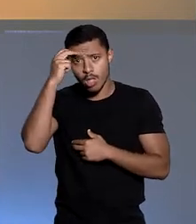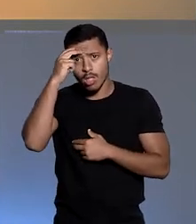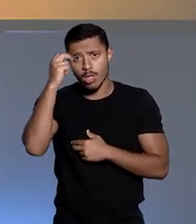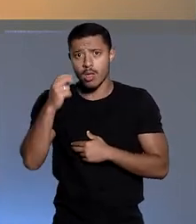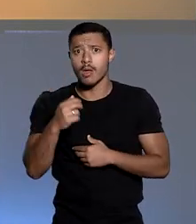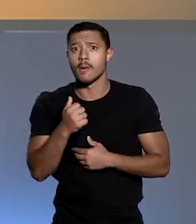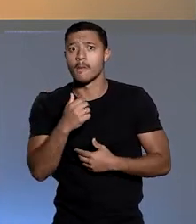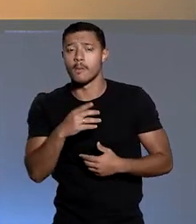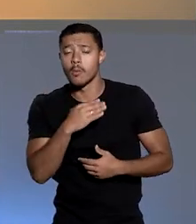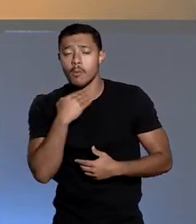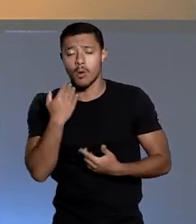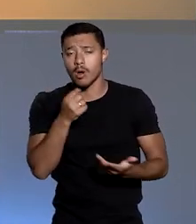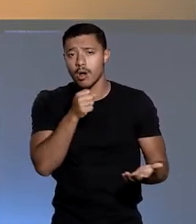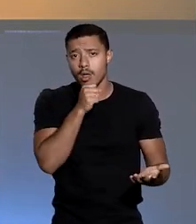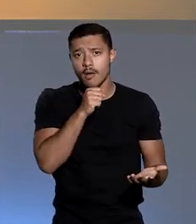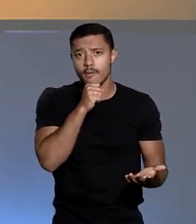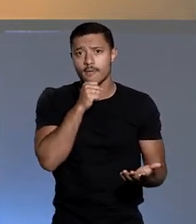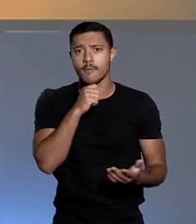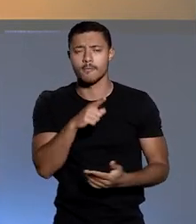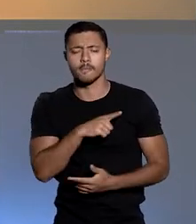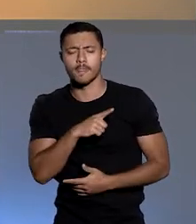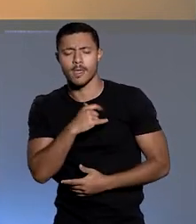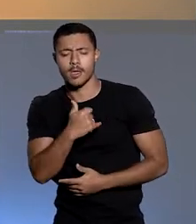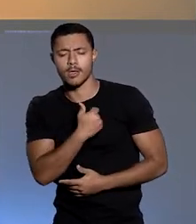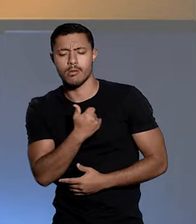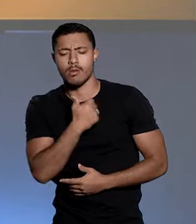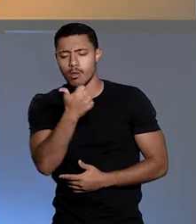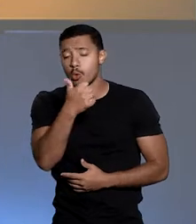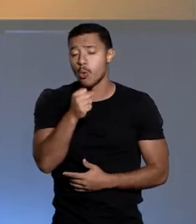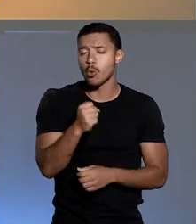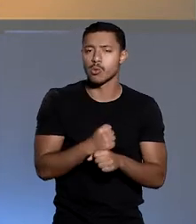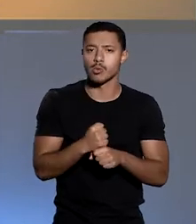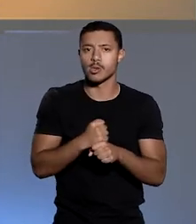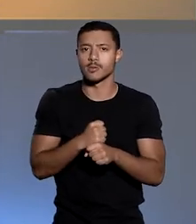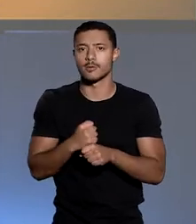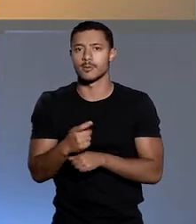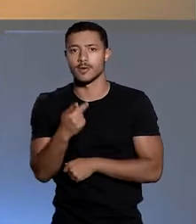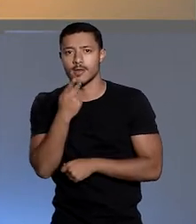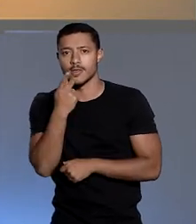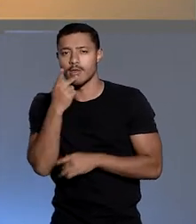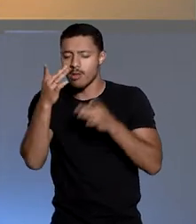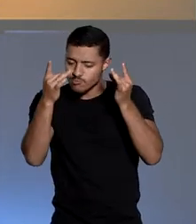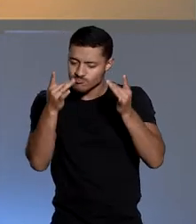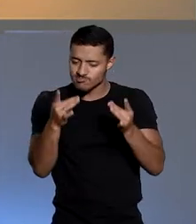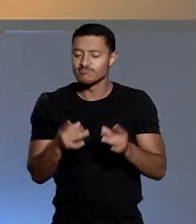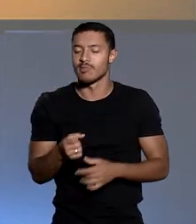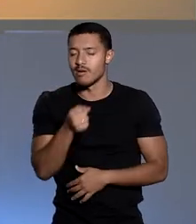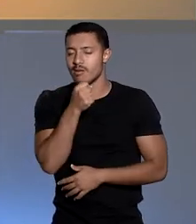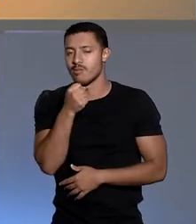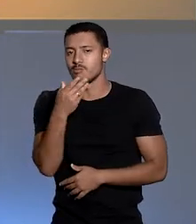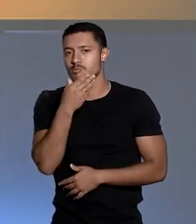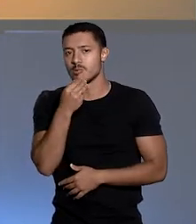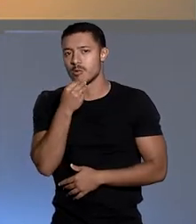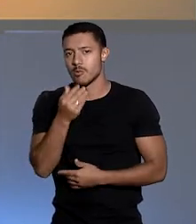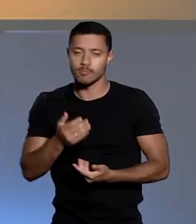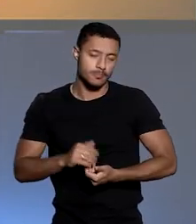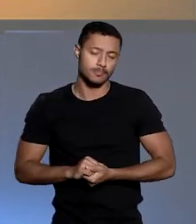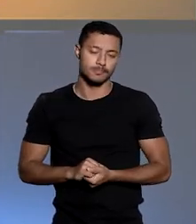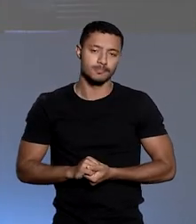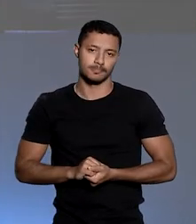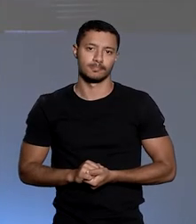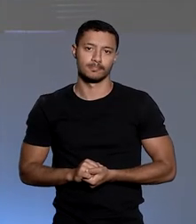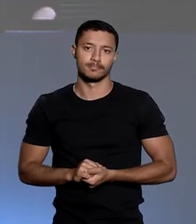por morte da avó até completar 18 anos de idade. Quem tem os detalhes é o repórter Rafael Porfírio.